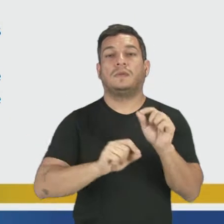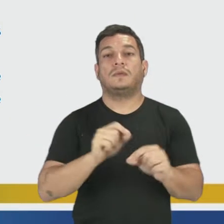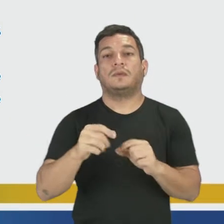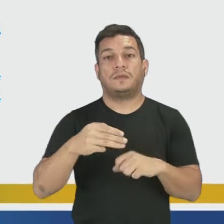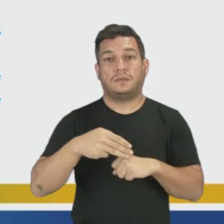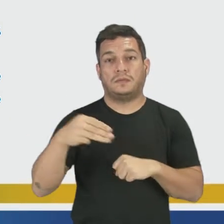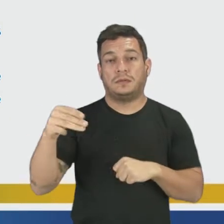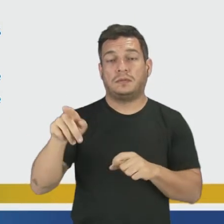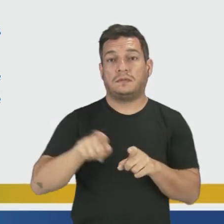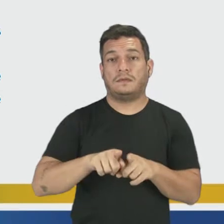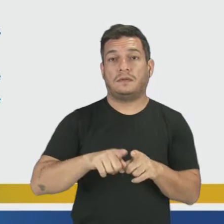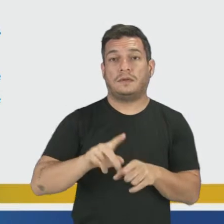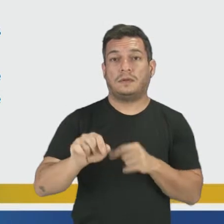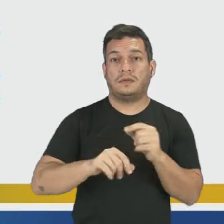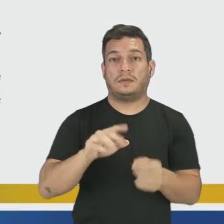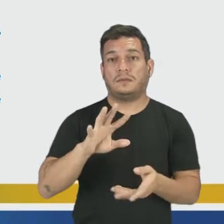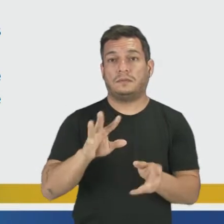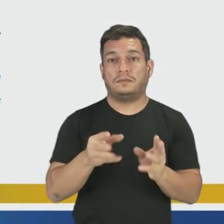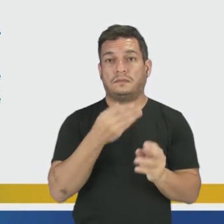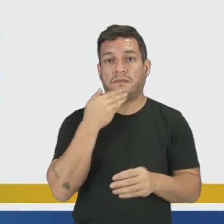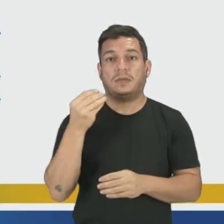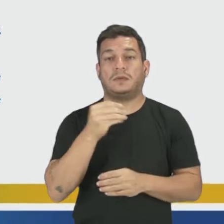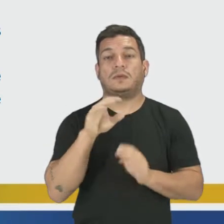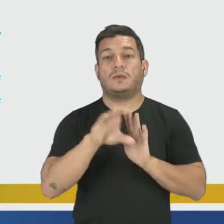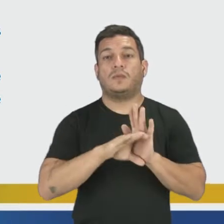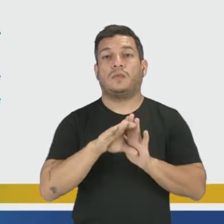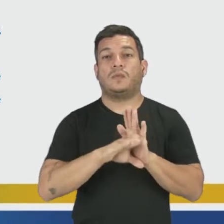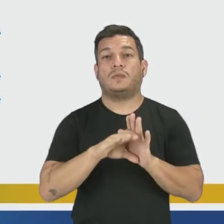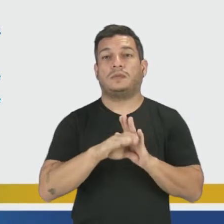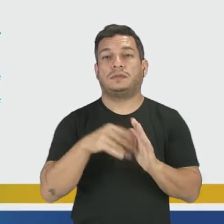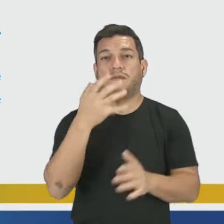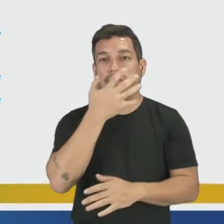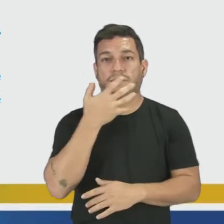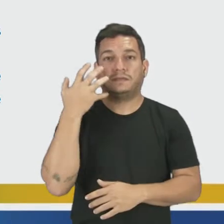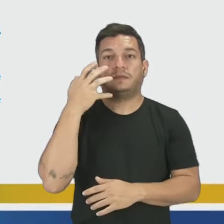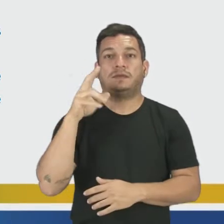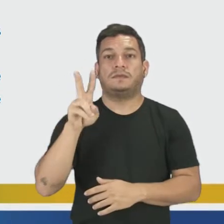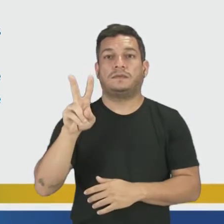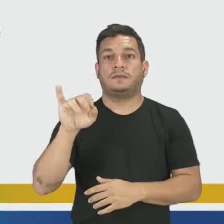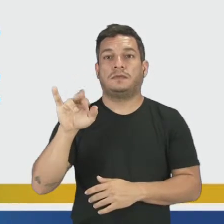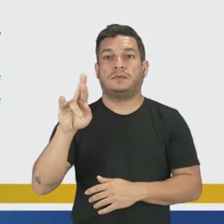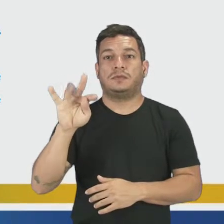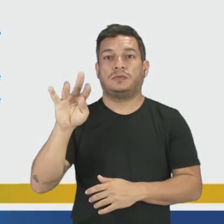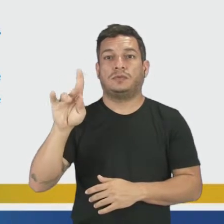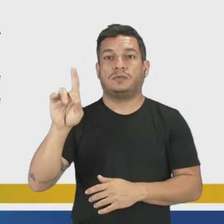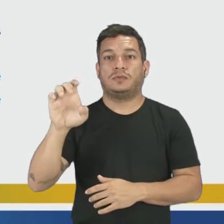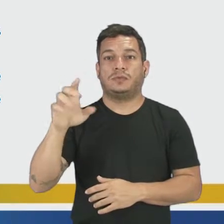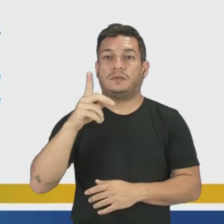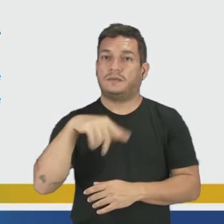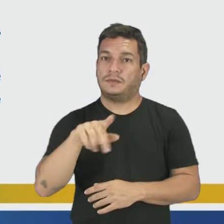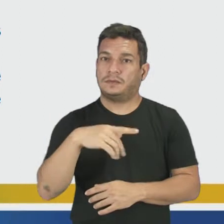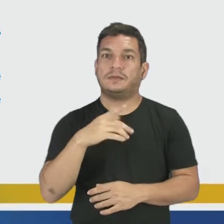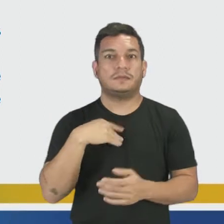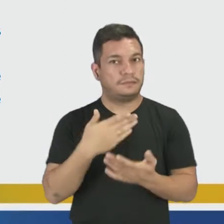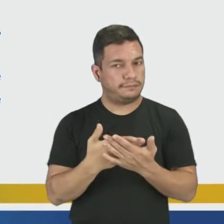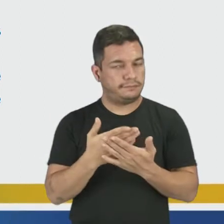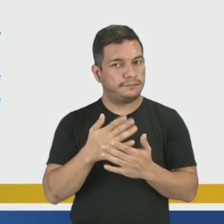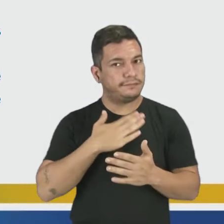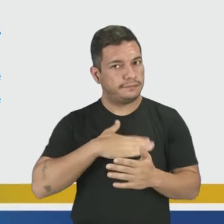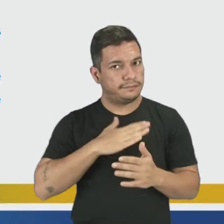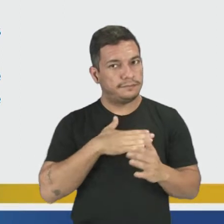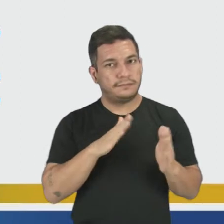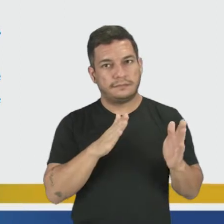mestre e ele vai aprimorar esse conceito de virtude. Calma aí que a gente vai chegar na nossa aula.